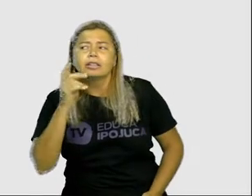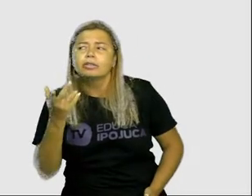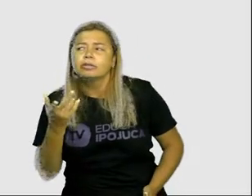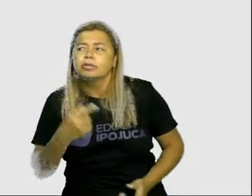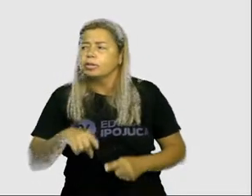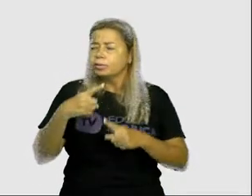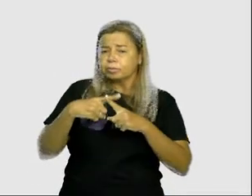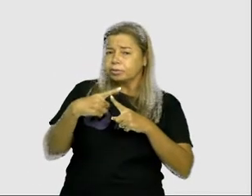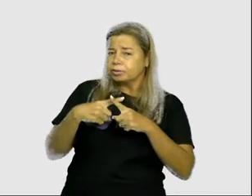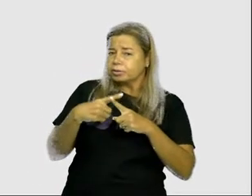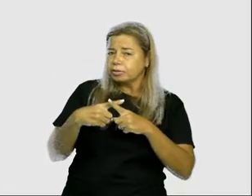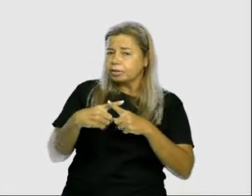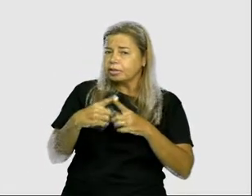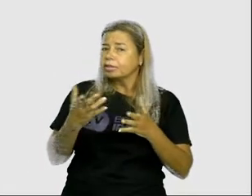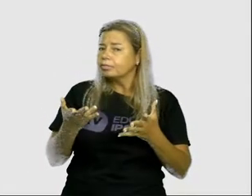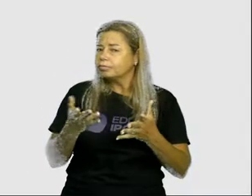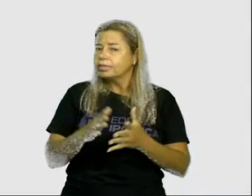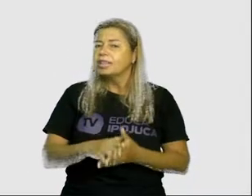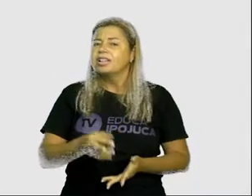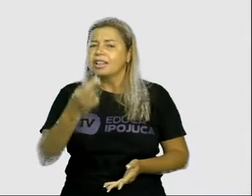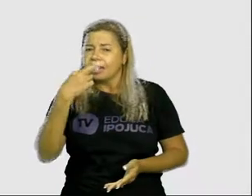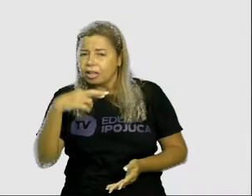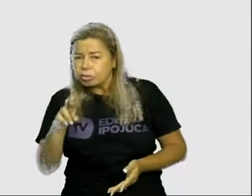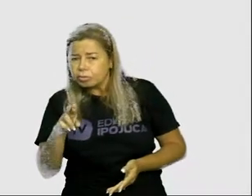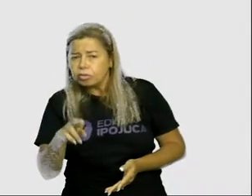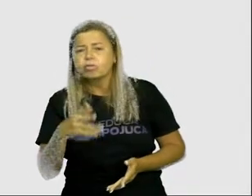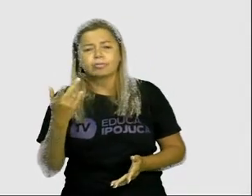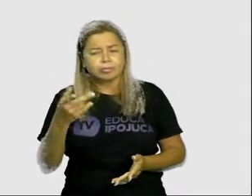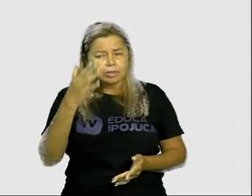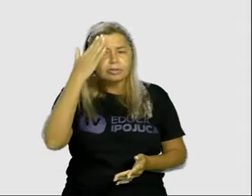Se existe uma resposta, ela vai aparecer.